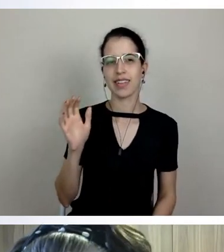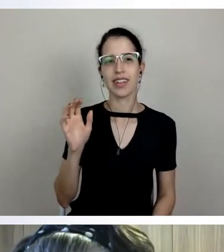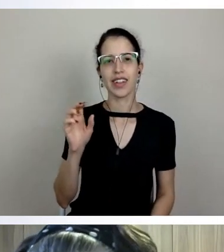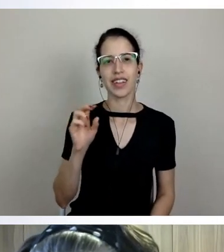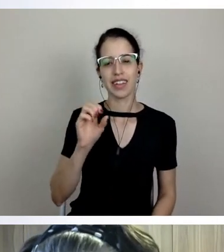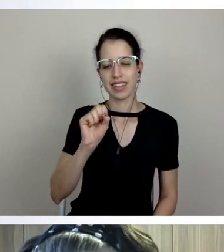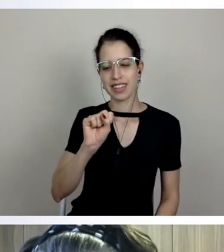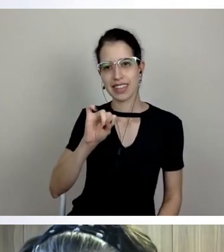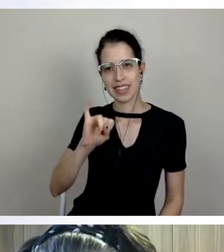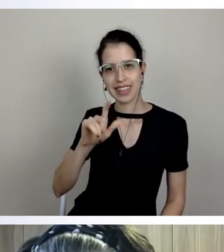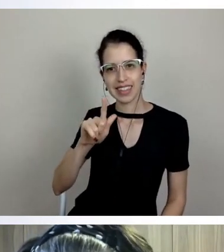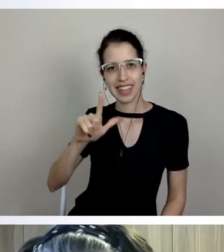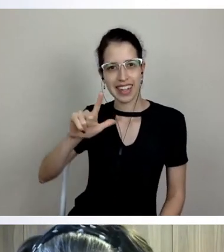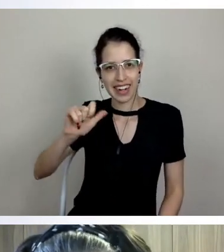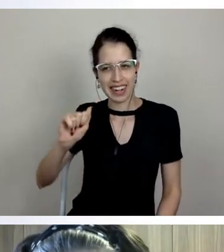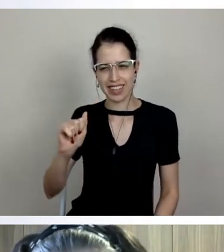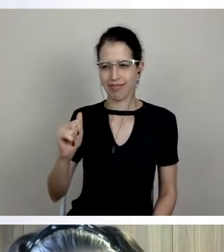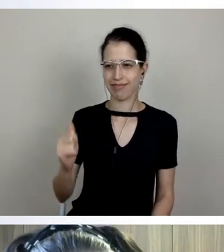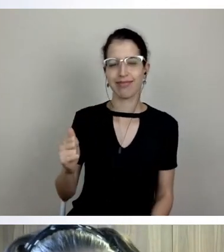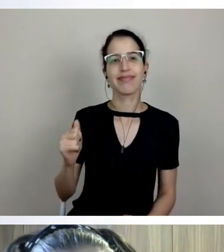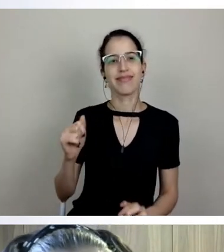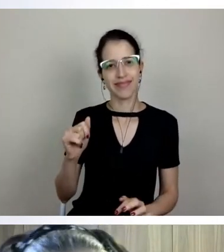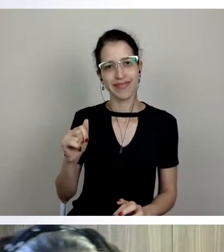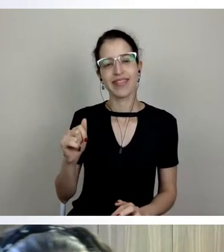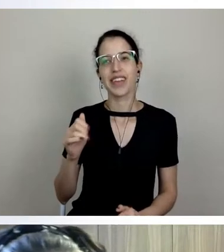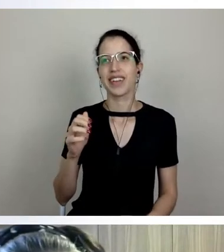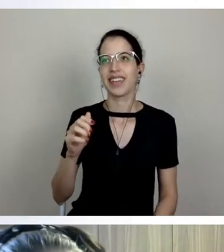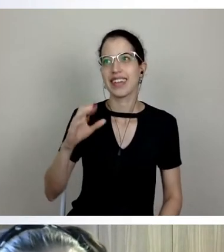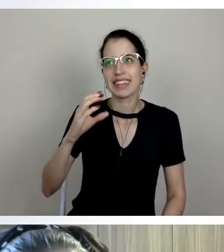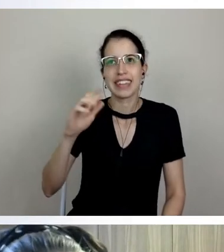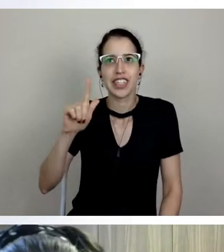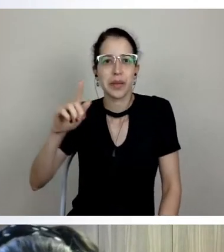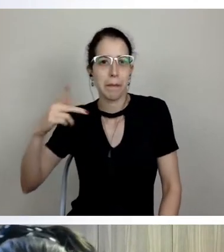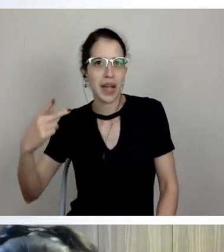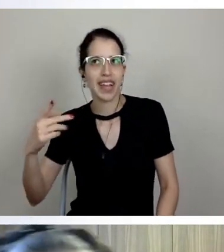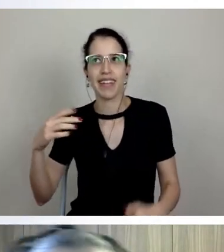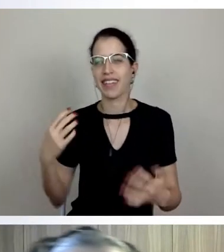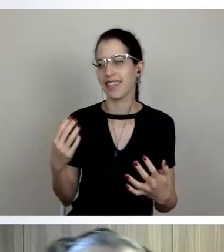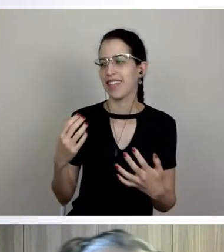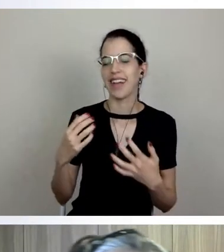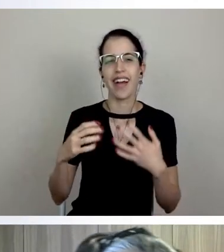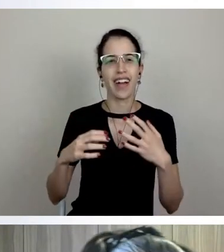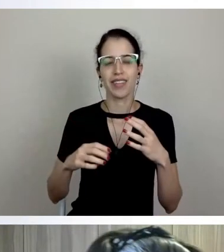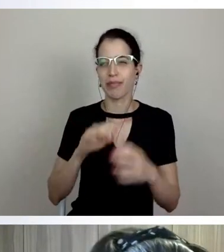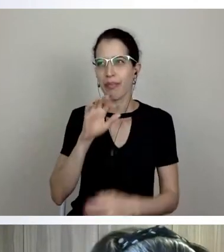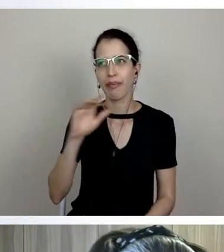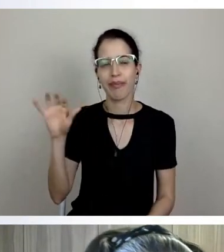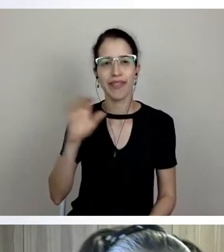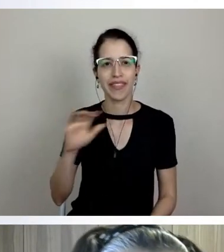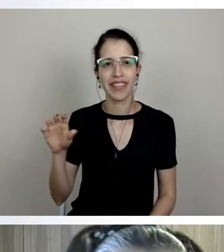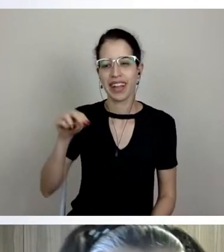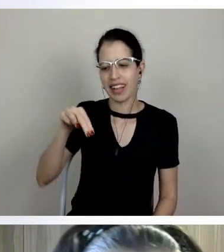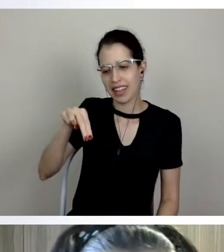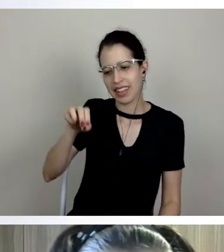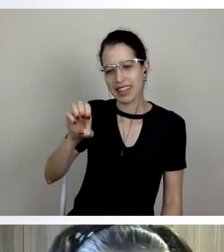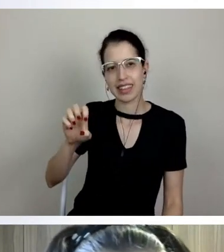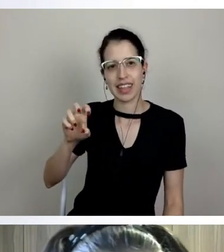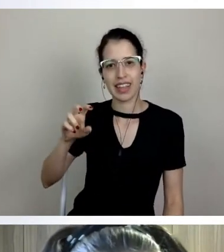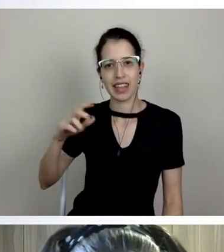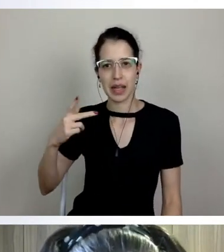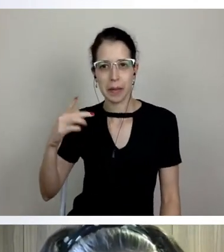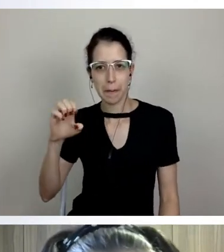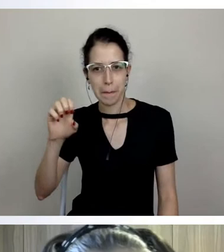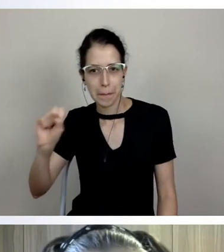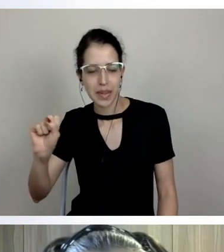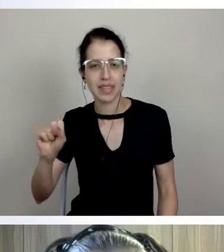nas próximas semanas para a comunidade universitária, então, CGP, de Comitê Gestor da Pandemia, o Neves, de Núcleo Executivo em